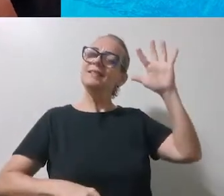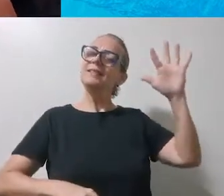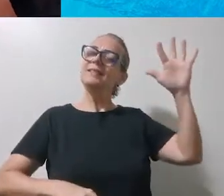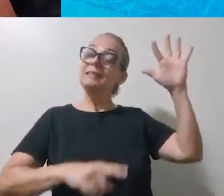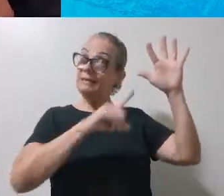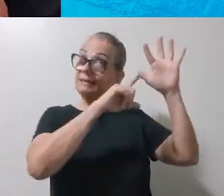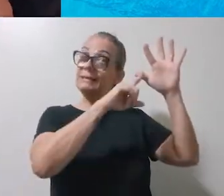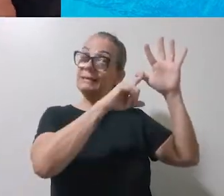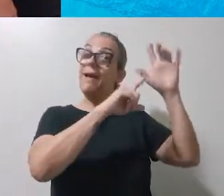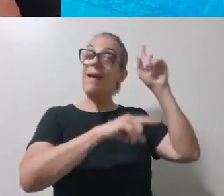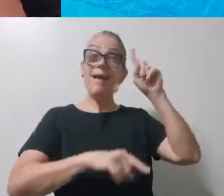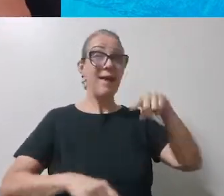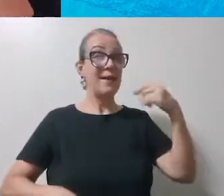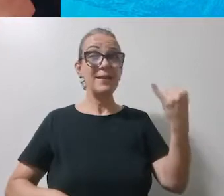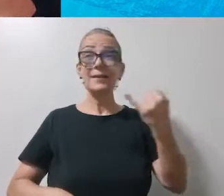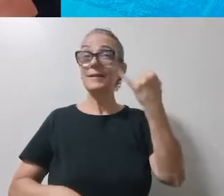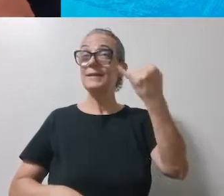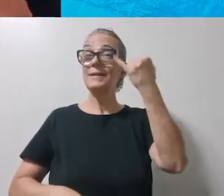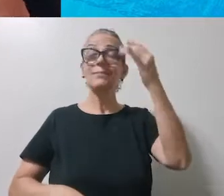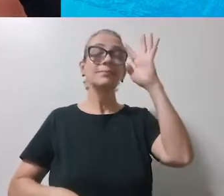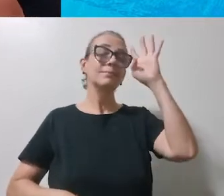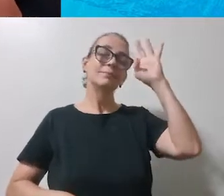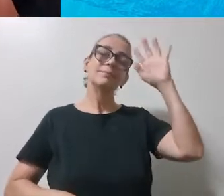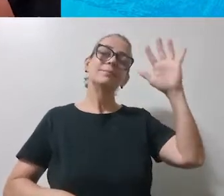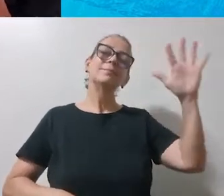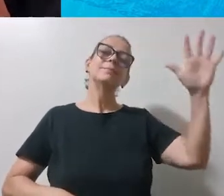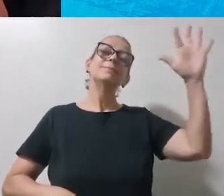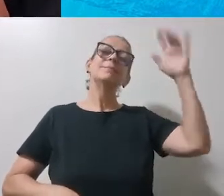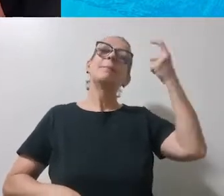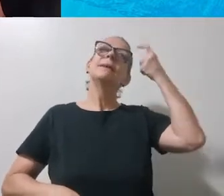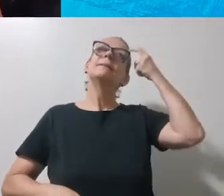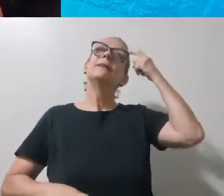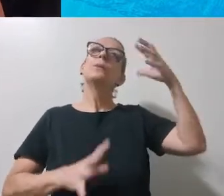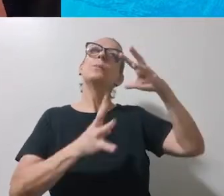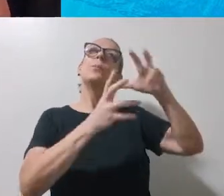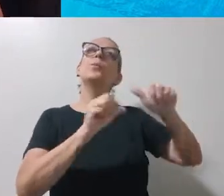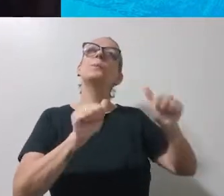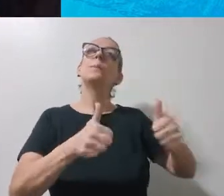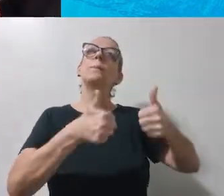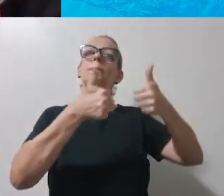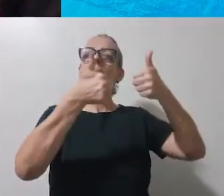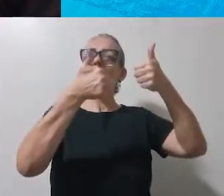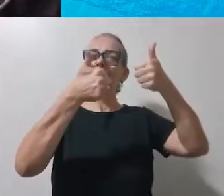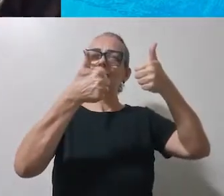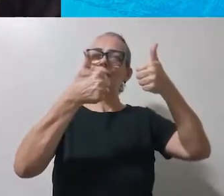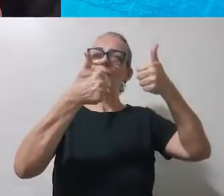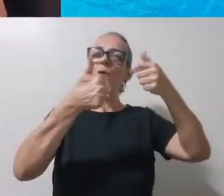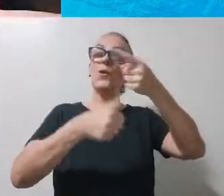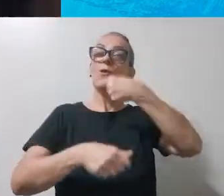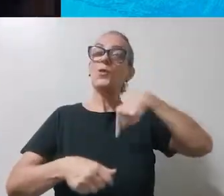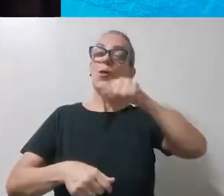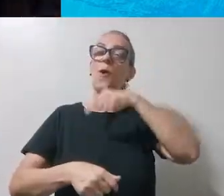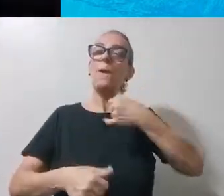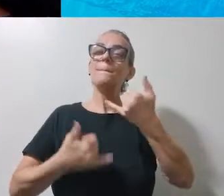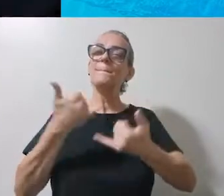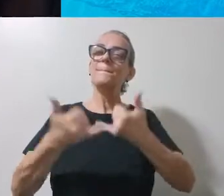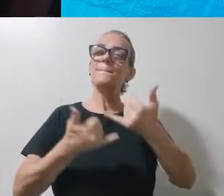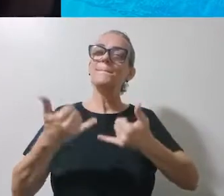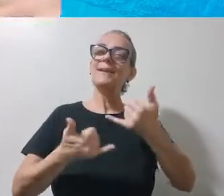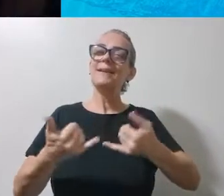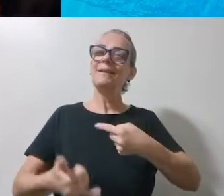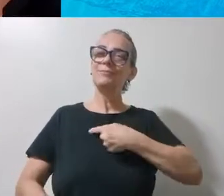imaginação e pensar num mundo cada vez melhor. A gente brinca de herói, né? Aquele herói que